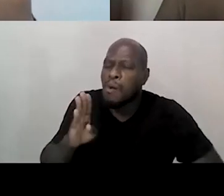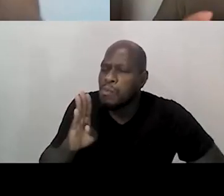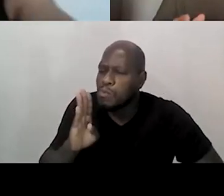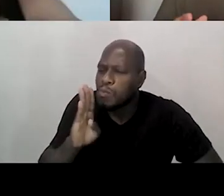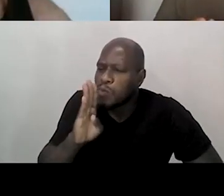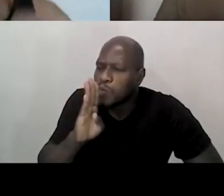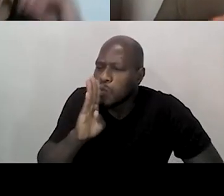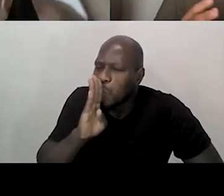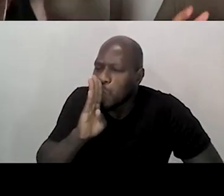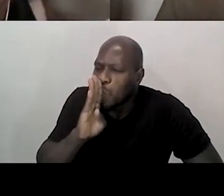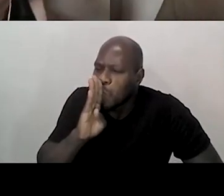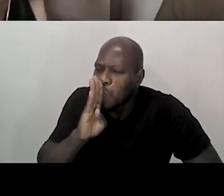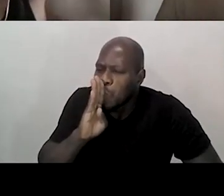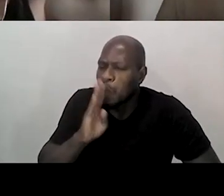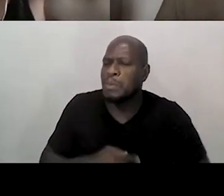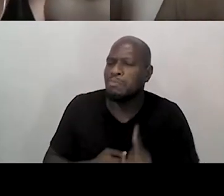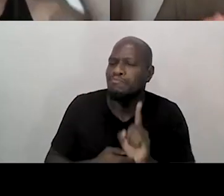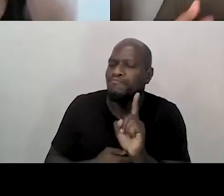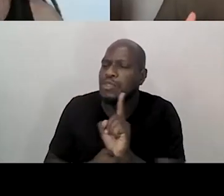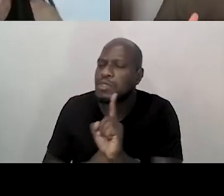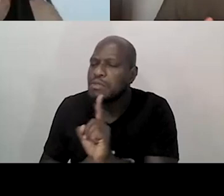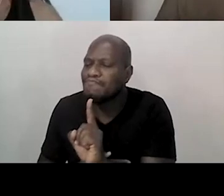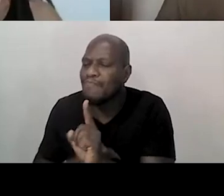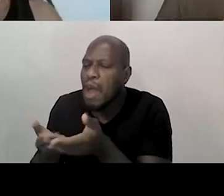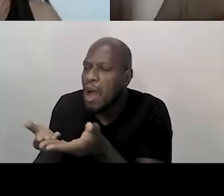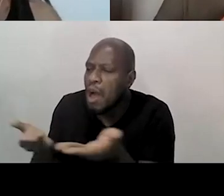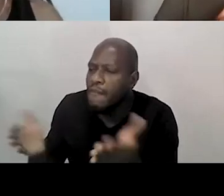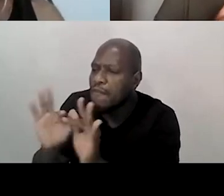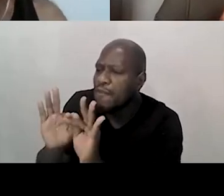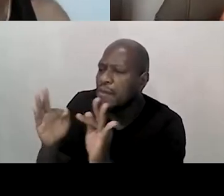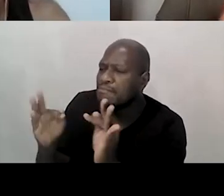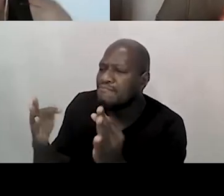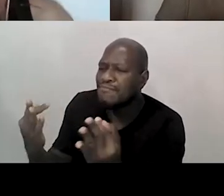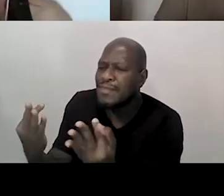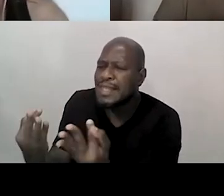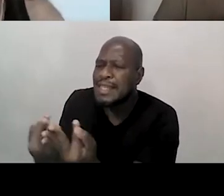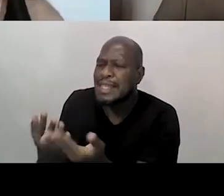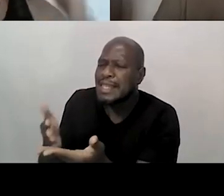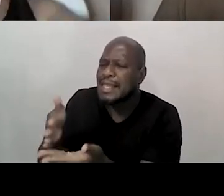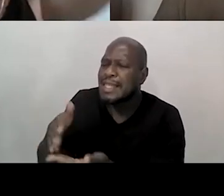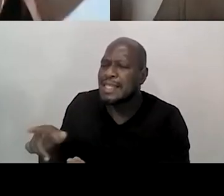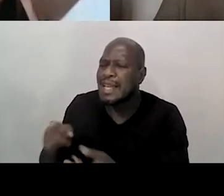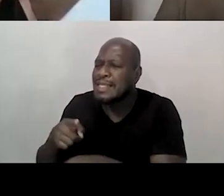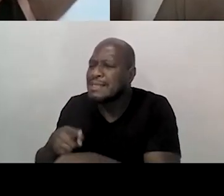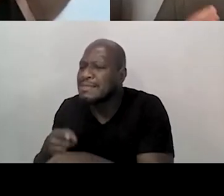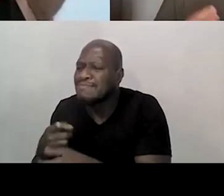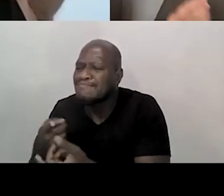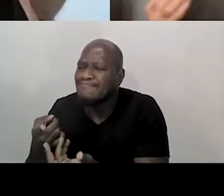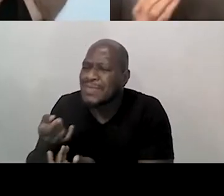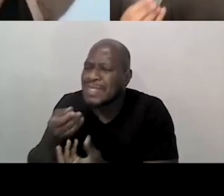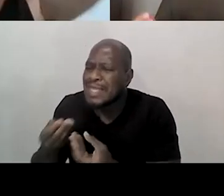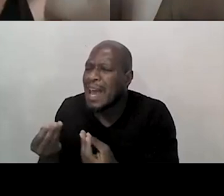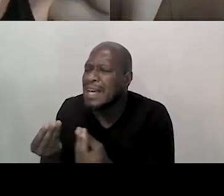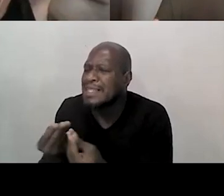Chegar nas enfermarias para famílias que estão passando por momentos tão difíceis e tão delicados